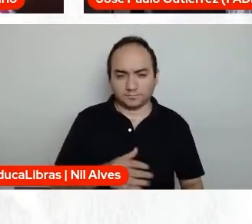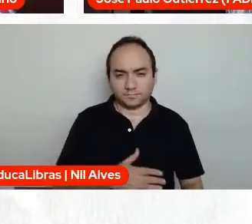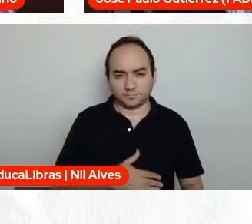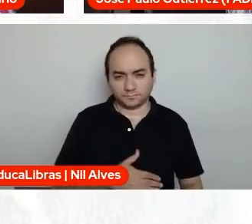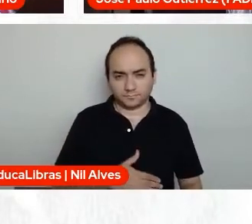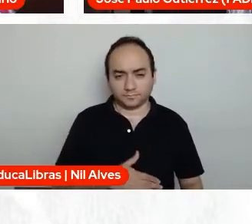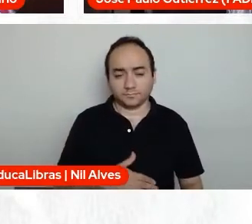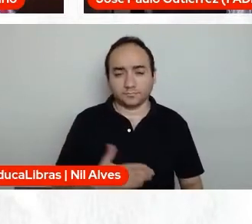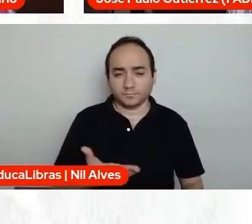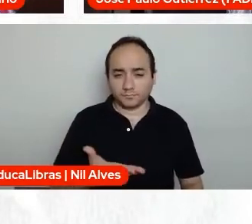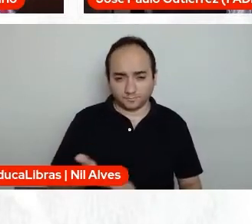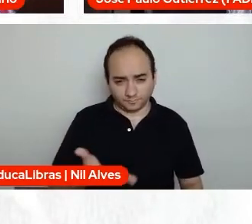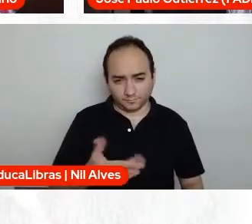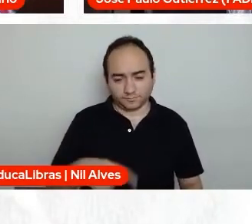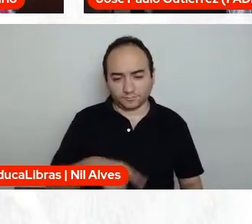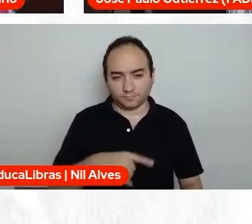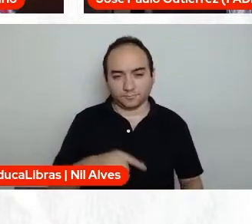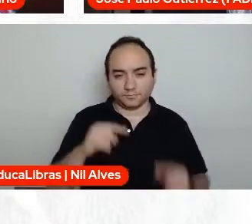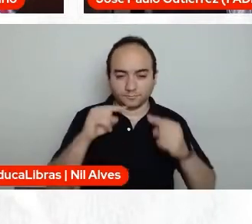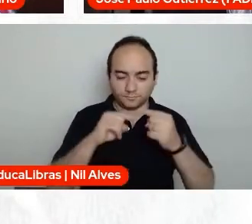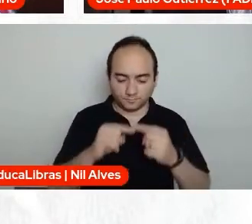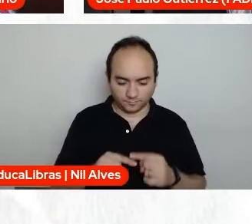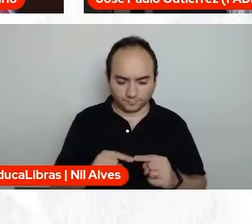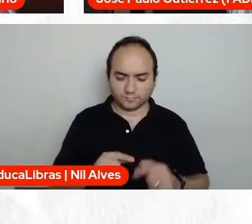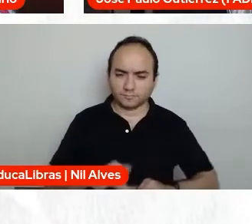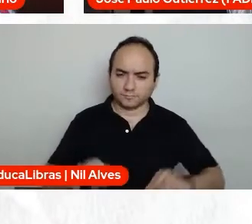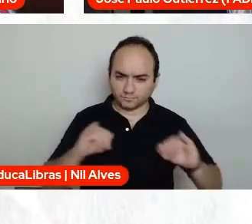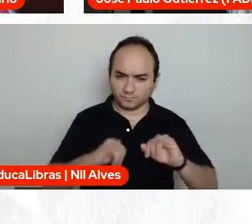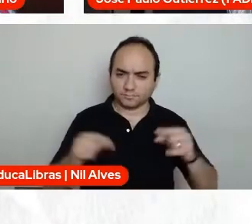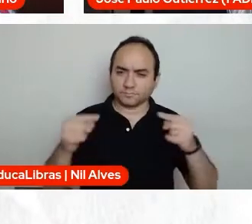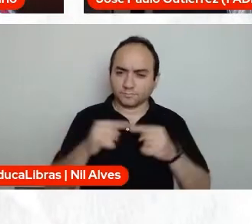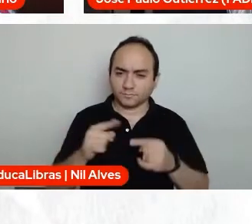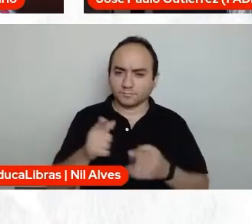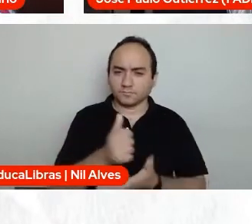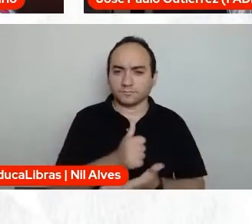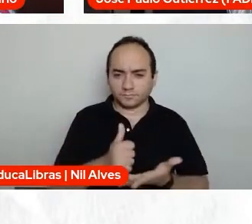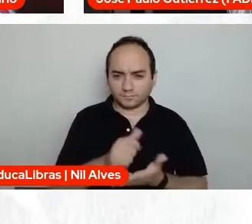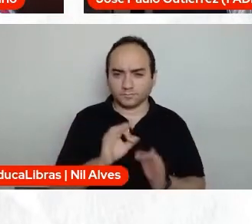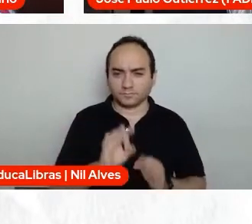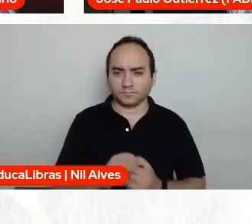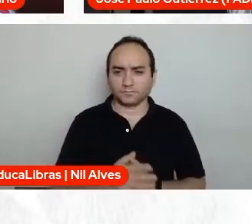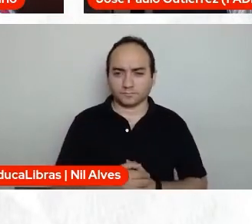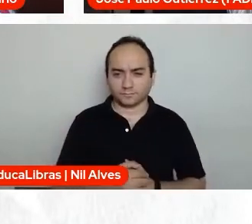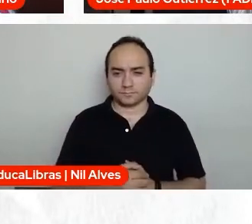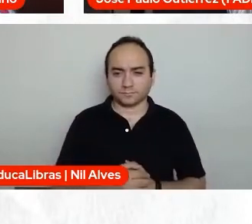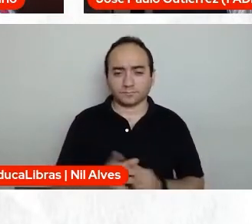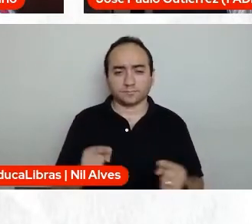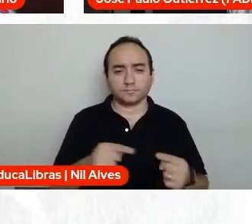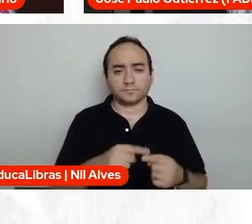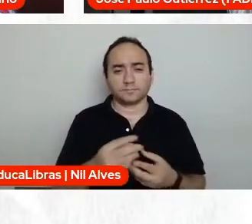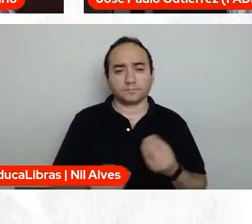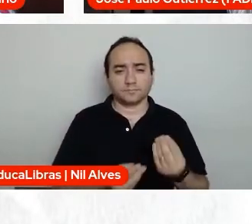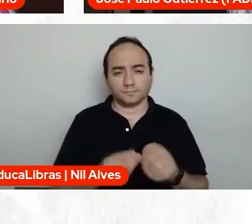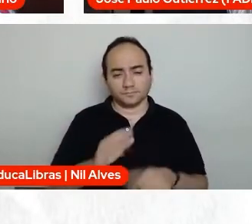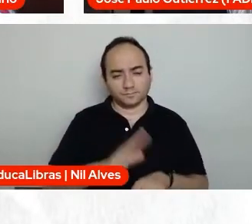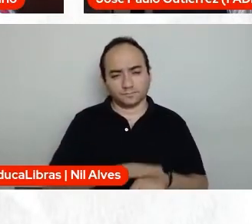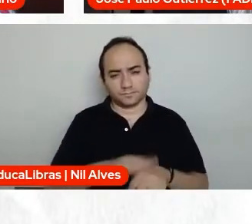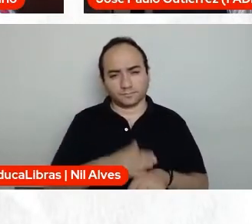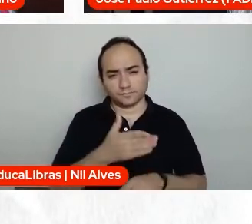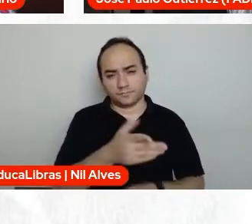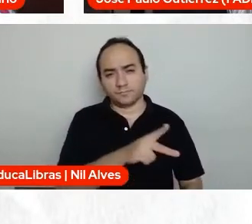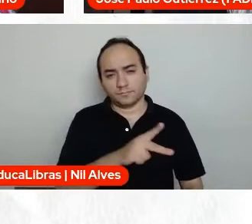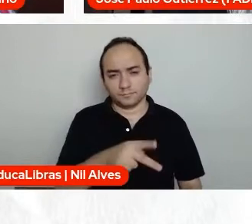prega mesmo essa desconstrução e faz o embasamento. A recepção deles vai bem naquilo que, novamente, a professora